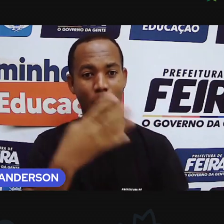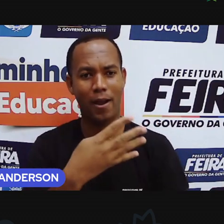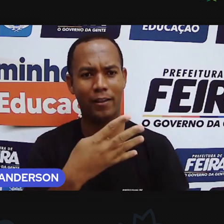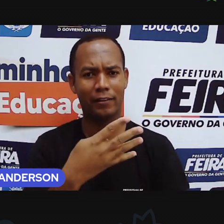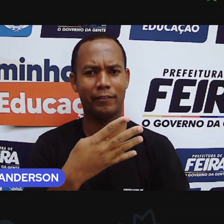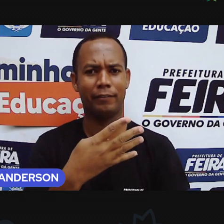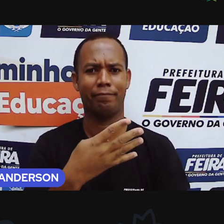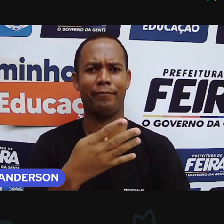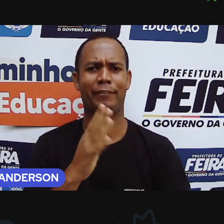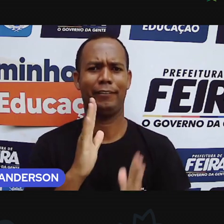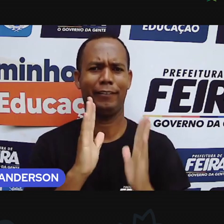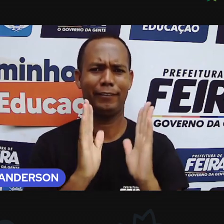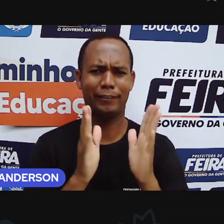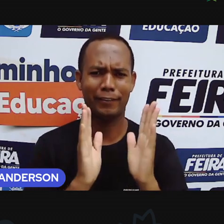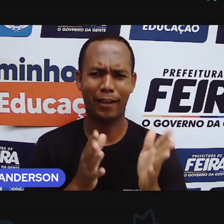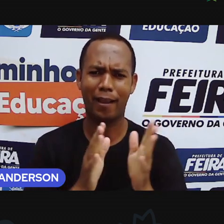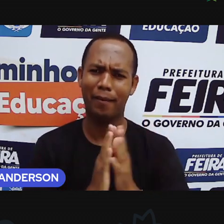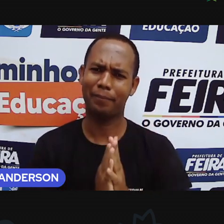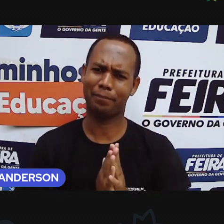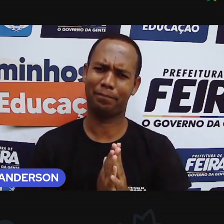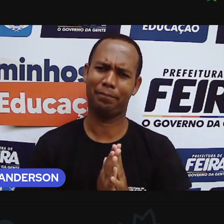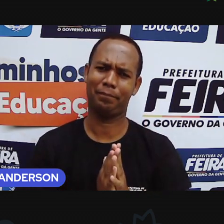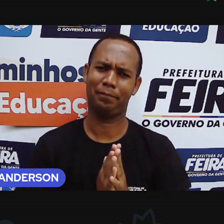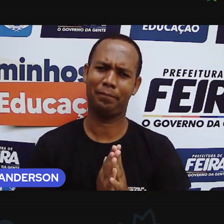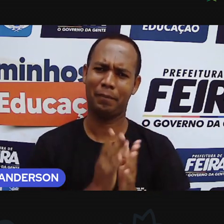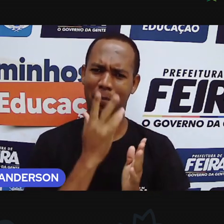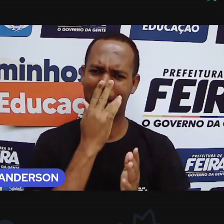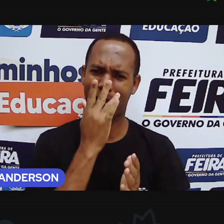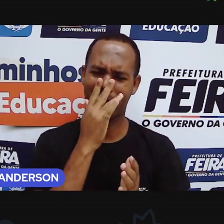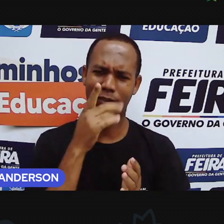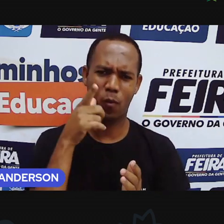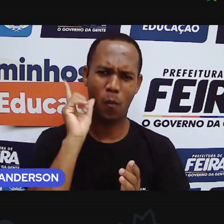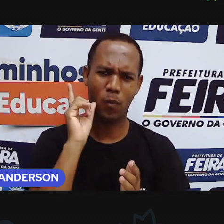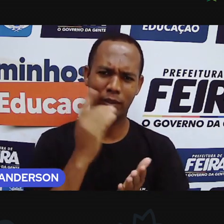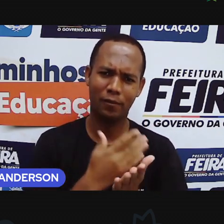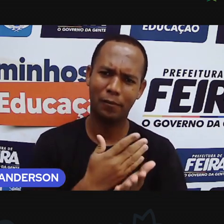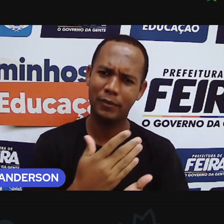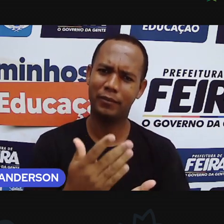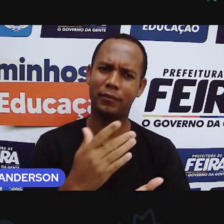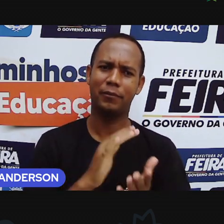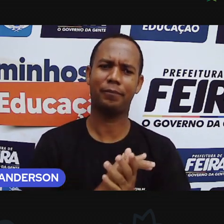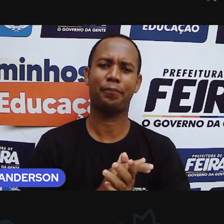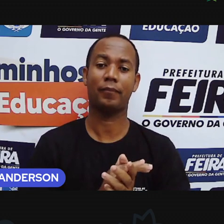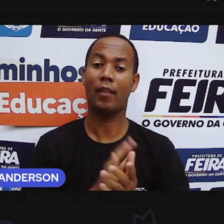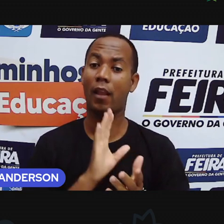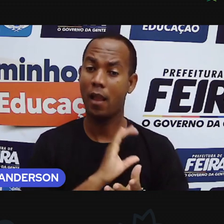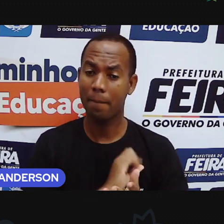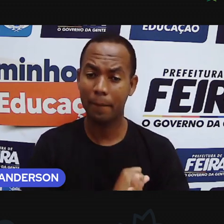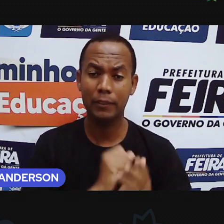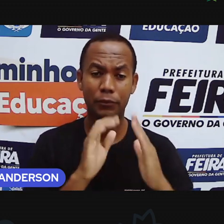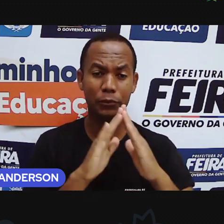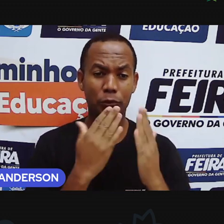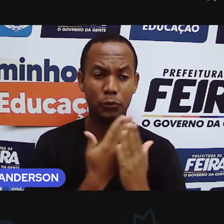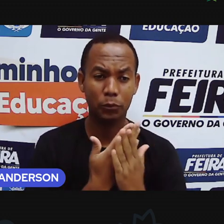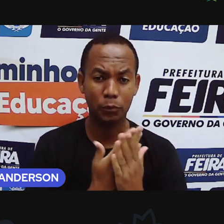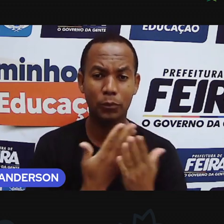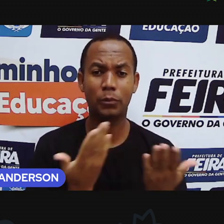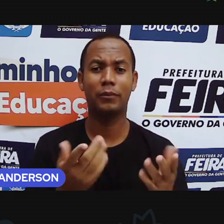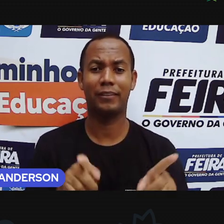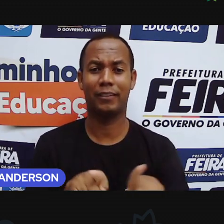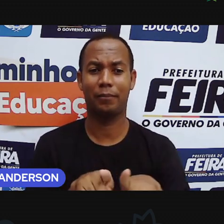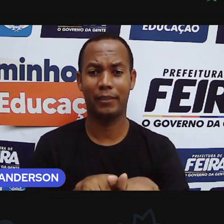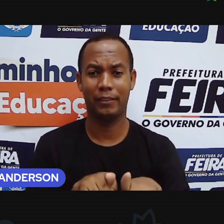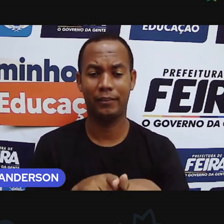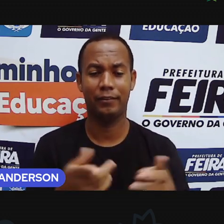que foi ontem, né? Que a gente começou com essas aulas. E aí, vocês estão gostando? Porque eu estou tão amando essa vida de youtuber dela. Ela está fundamentada.